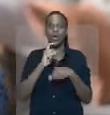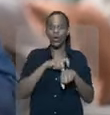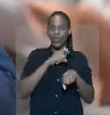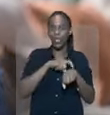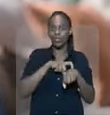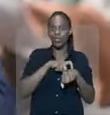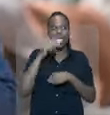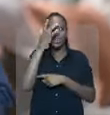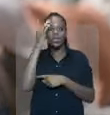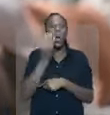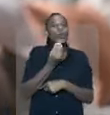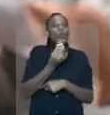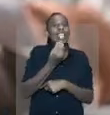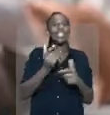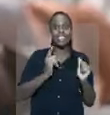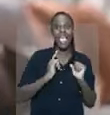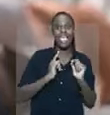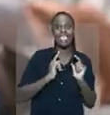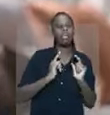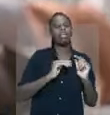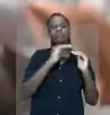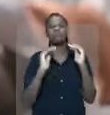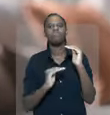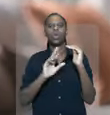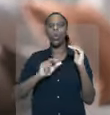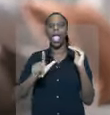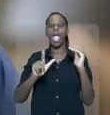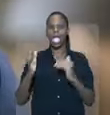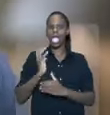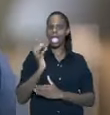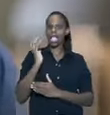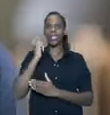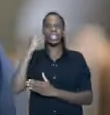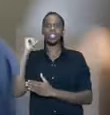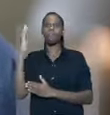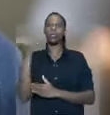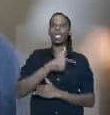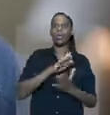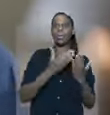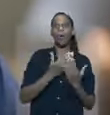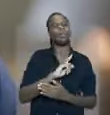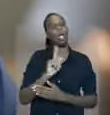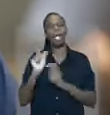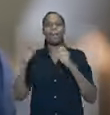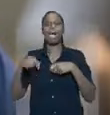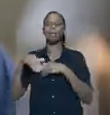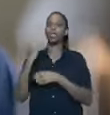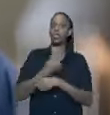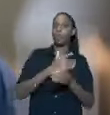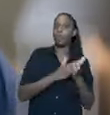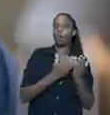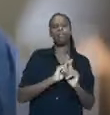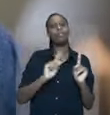que na hora que as pessoas têm oportunidade, as pessoas não são inferiores. O rico não é mais inteligente do que o pobre. O rico não é mais capaz do